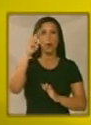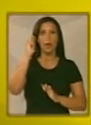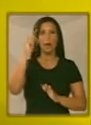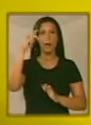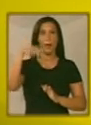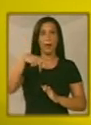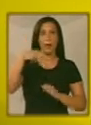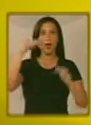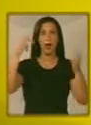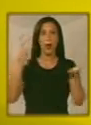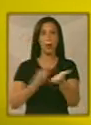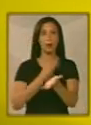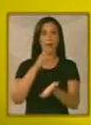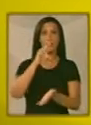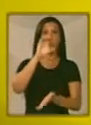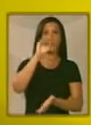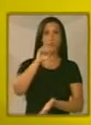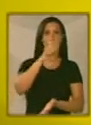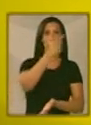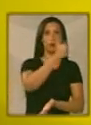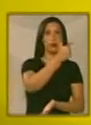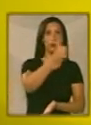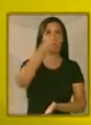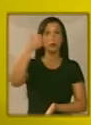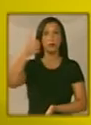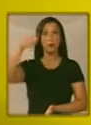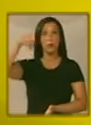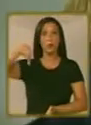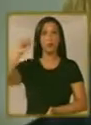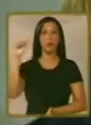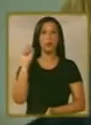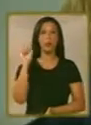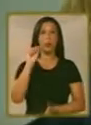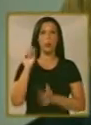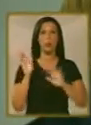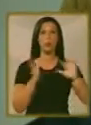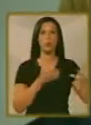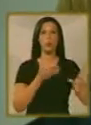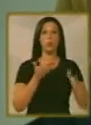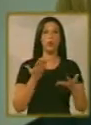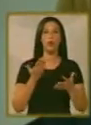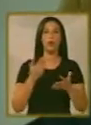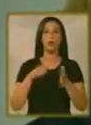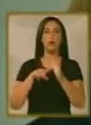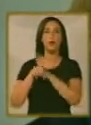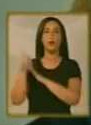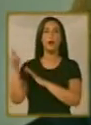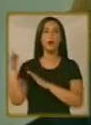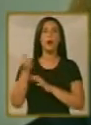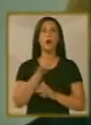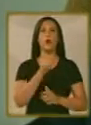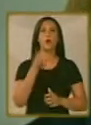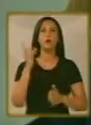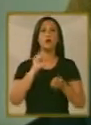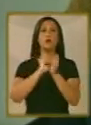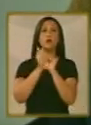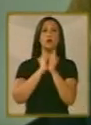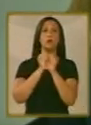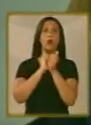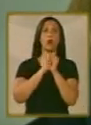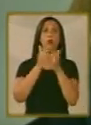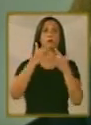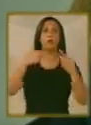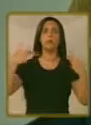acontecerá aqui no Rio de Janeiro de 12 a 19 de agosto. E quantos esportes fazem parte deste